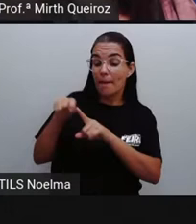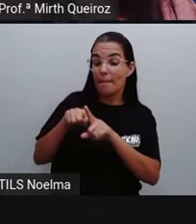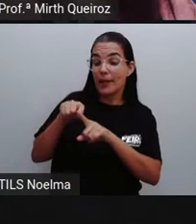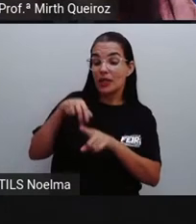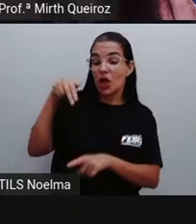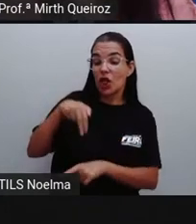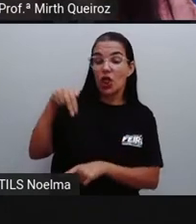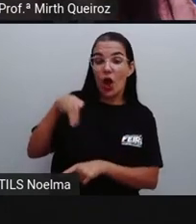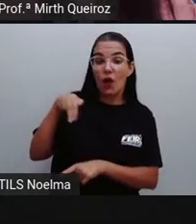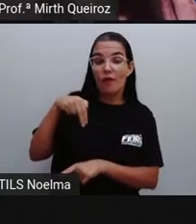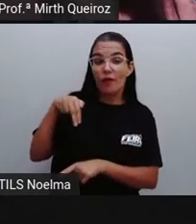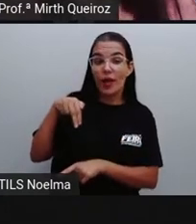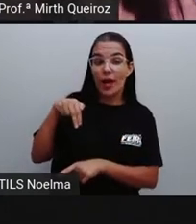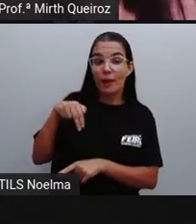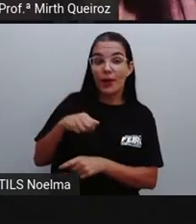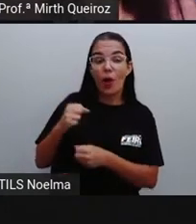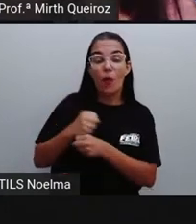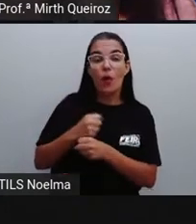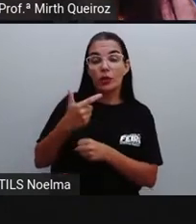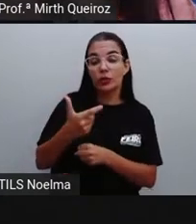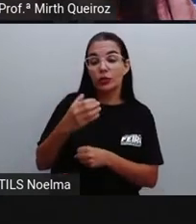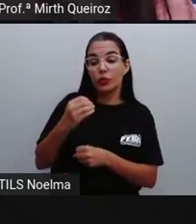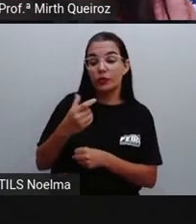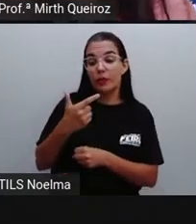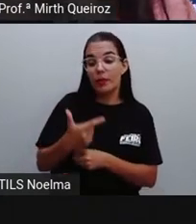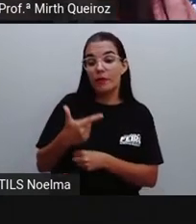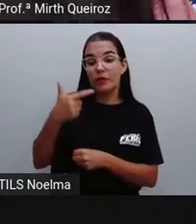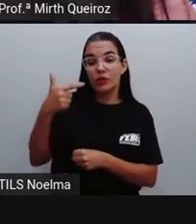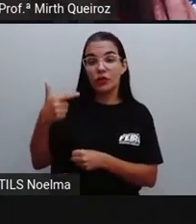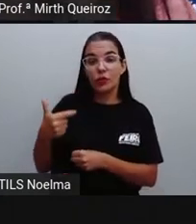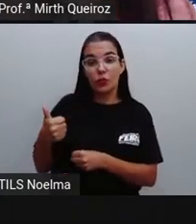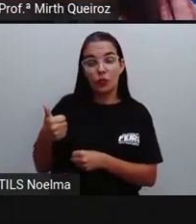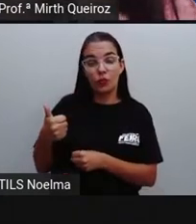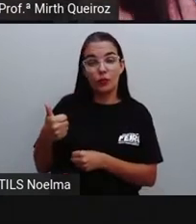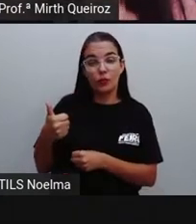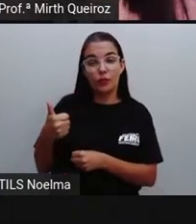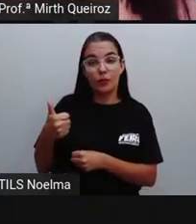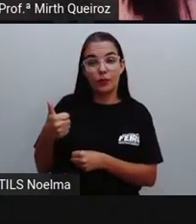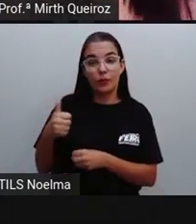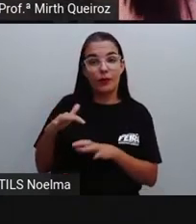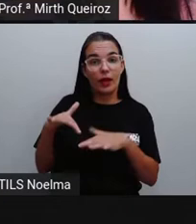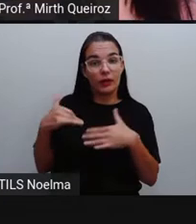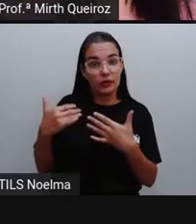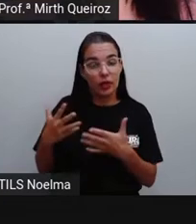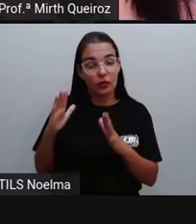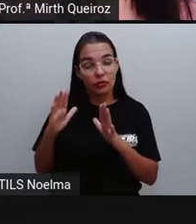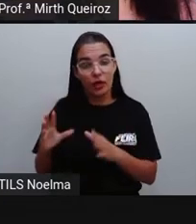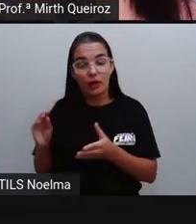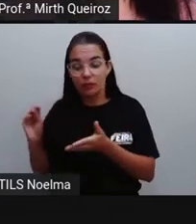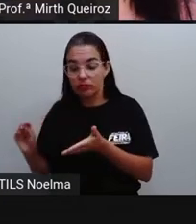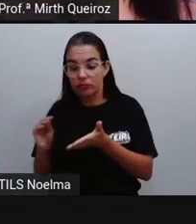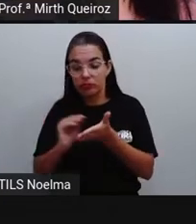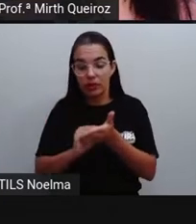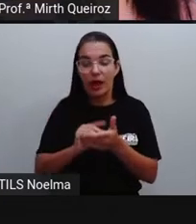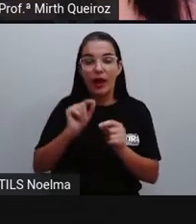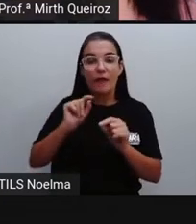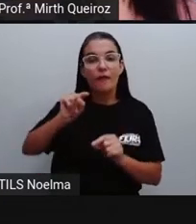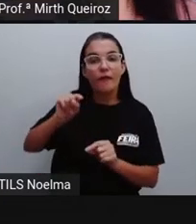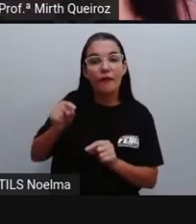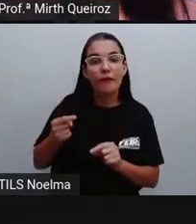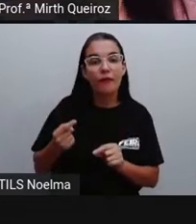novembro de 2021. Aí nós colocamos vírgula, né?